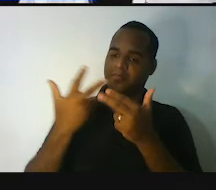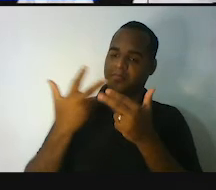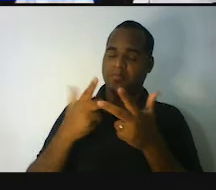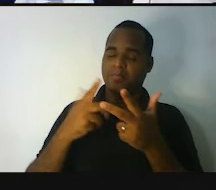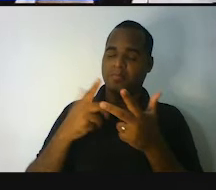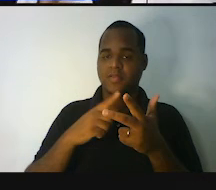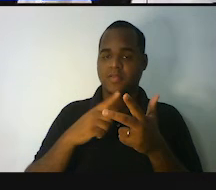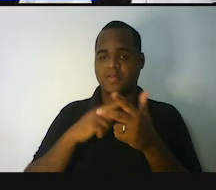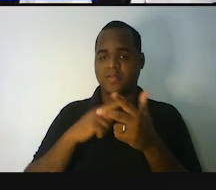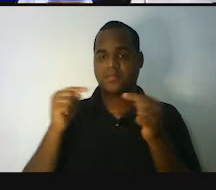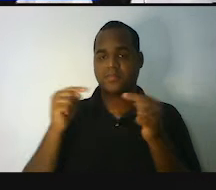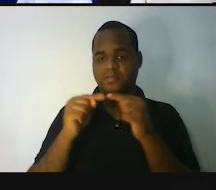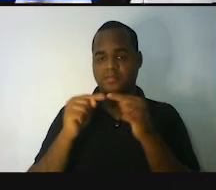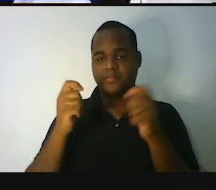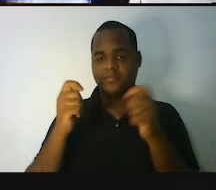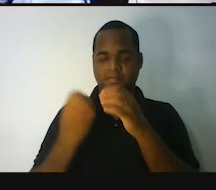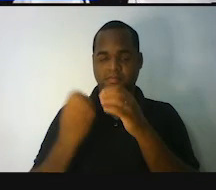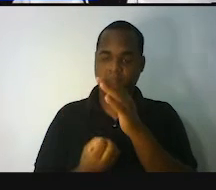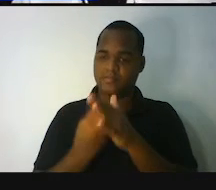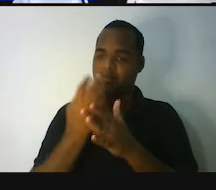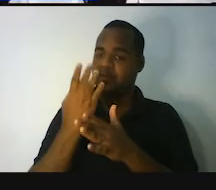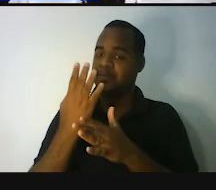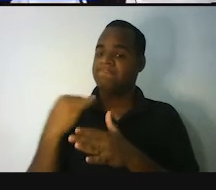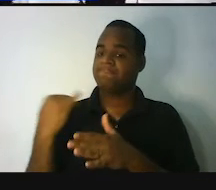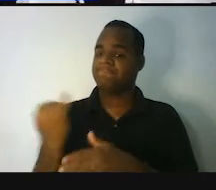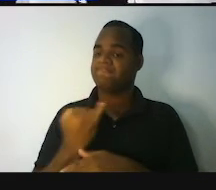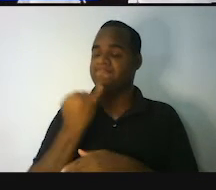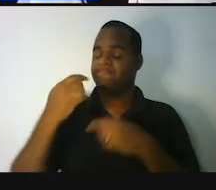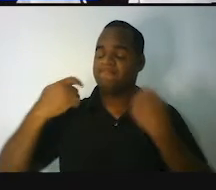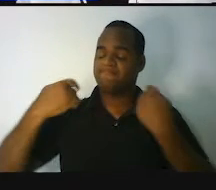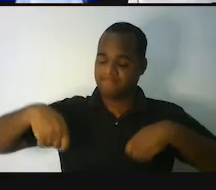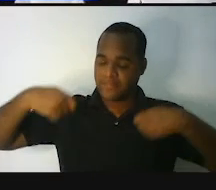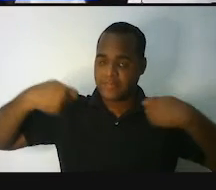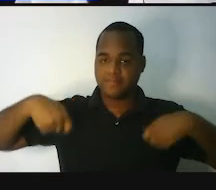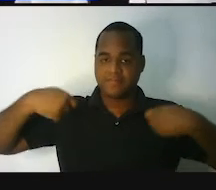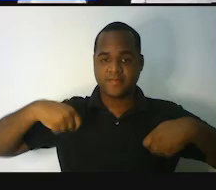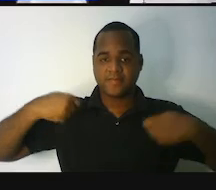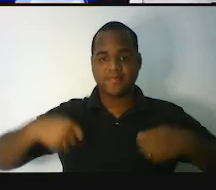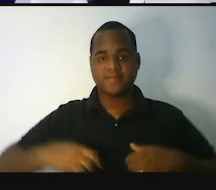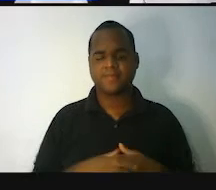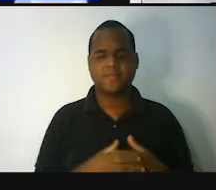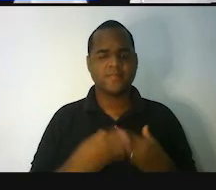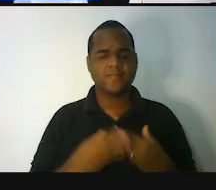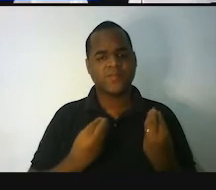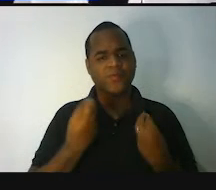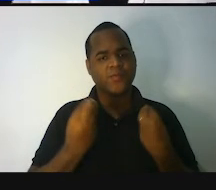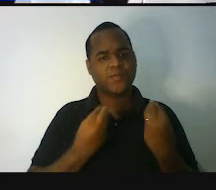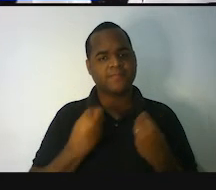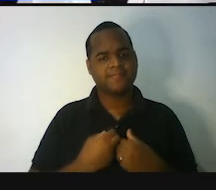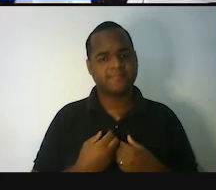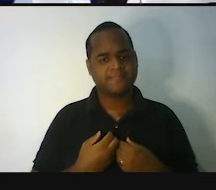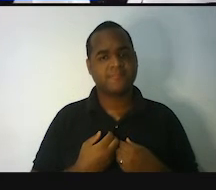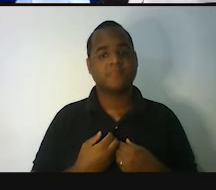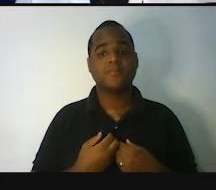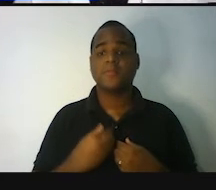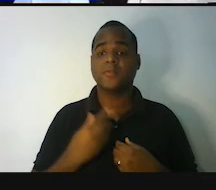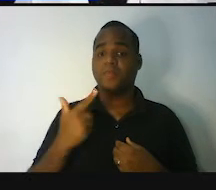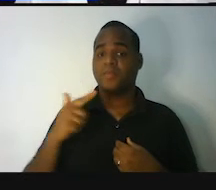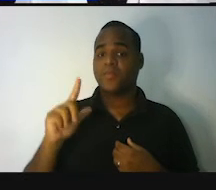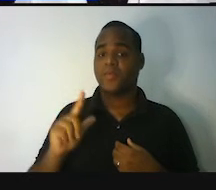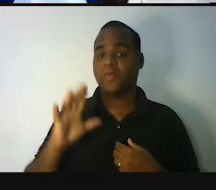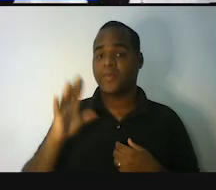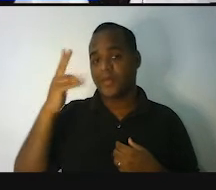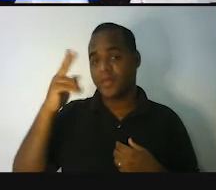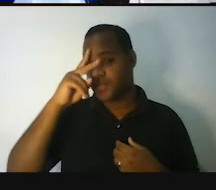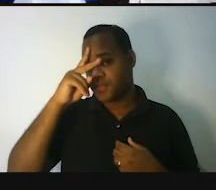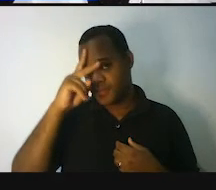Surgiu a partir de uma necessidade. Como assim, professor? Em algum momento da